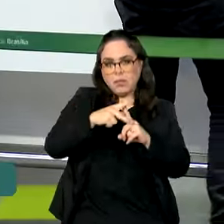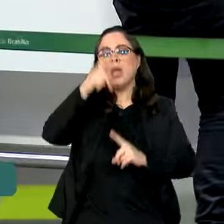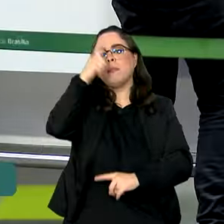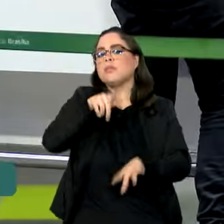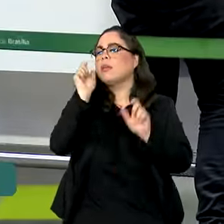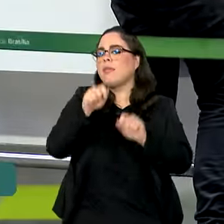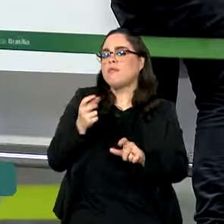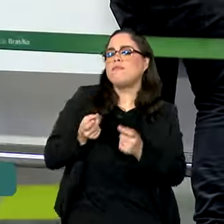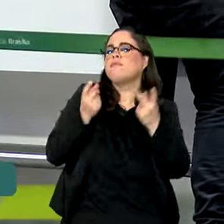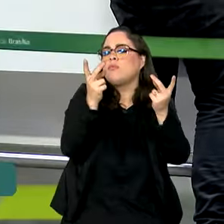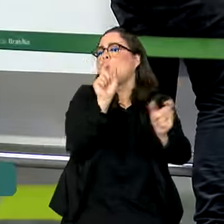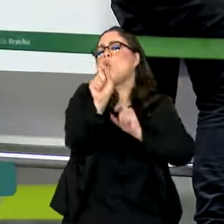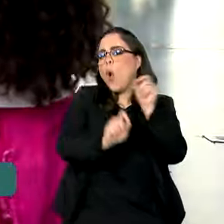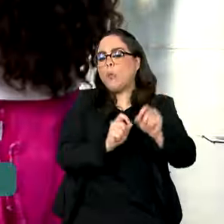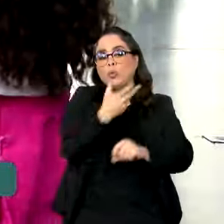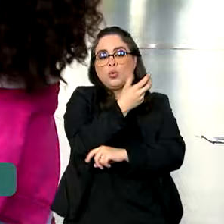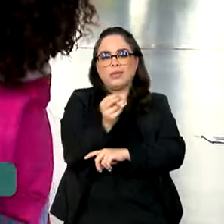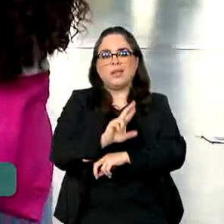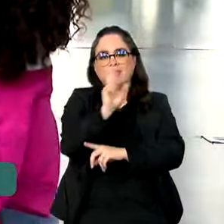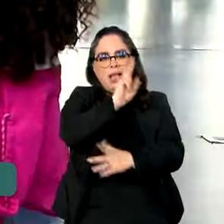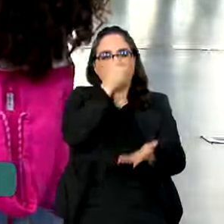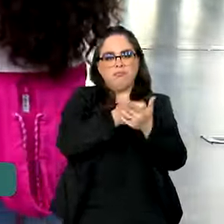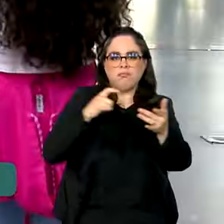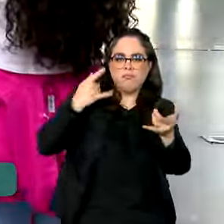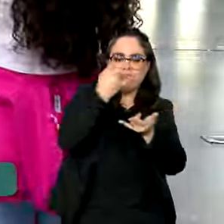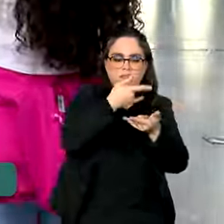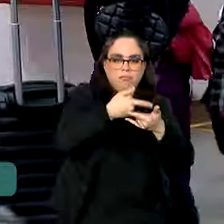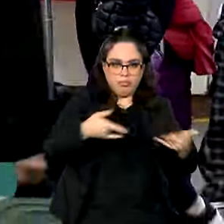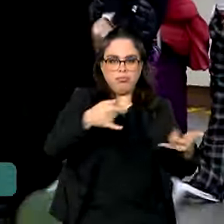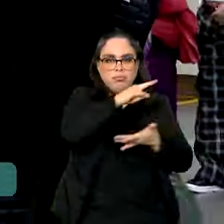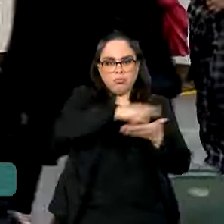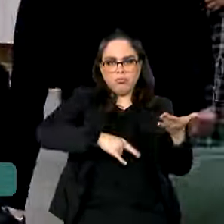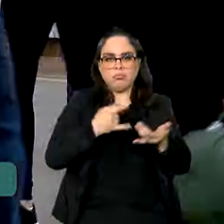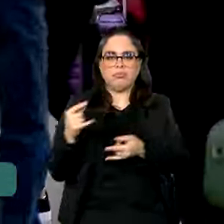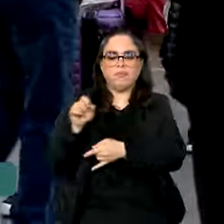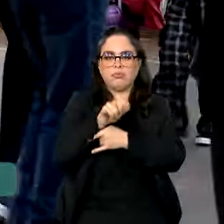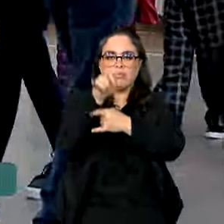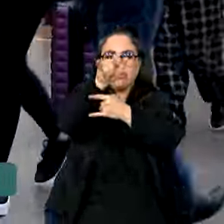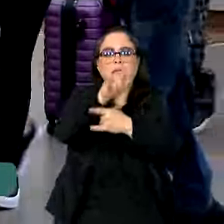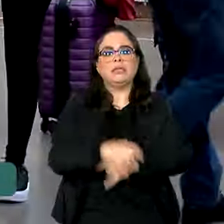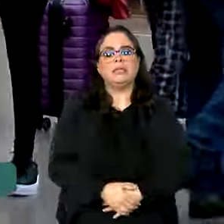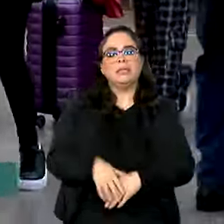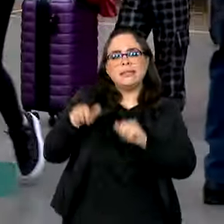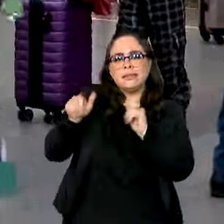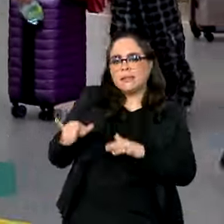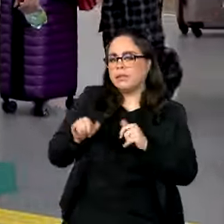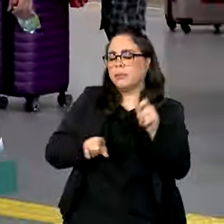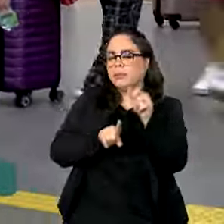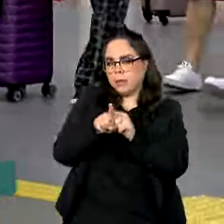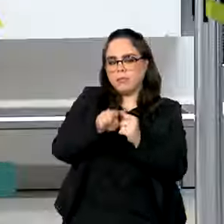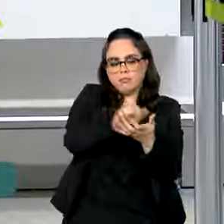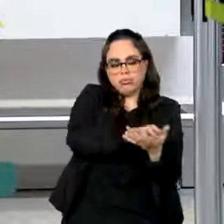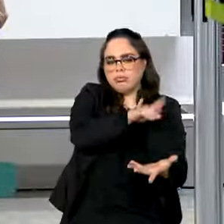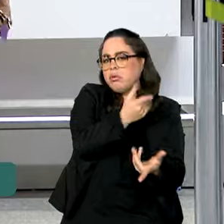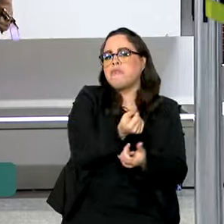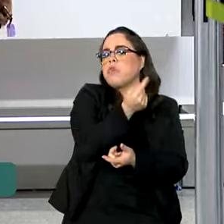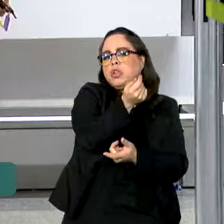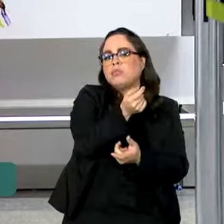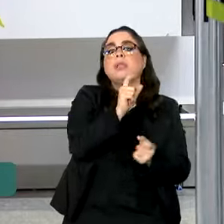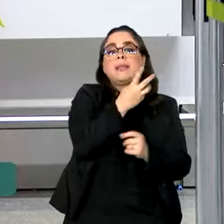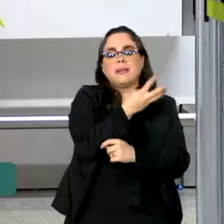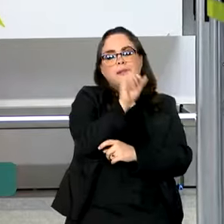possam viajar com bilhetes de até 200 reais o trecho. Na última semana de setembro, o volume de vendas foi 30%